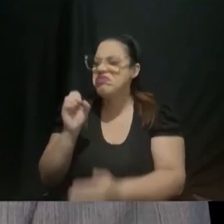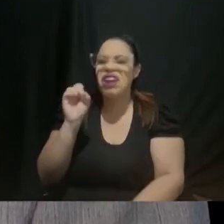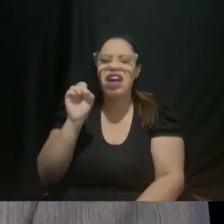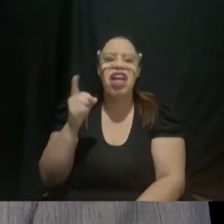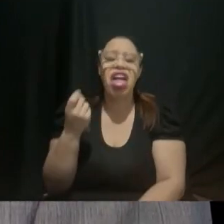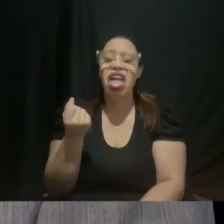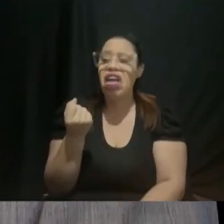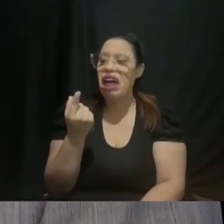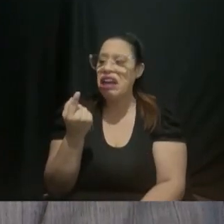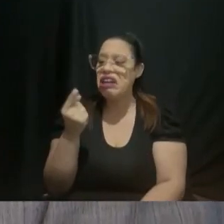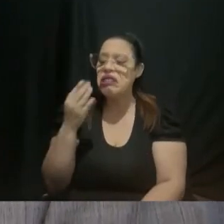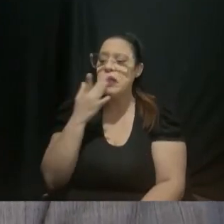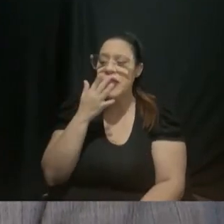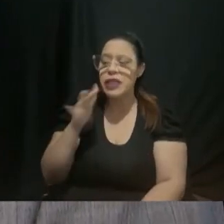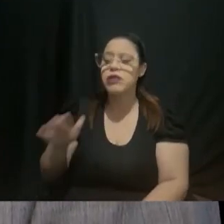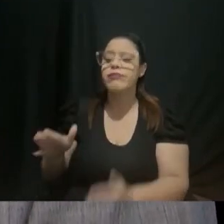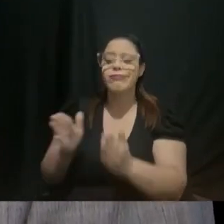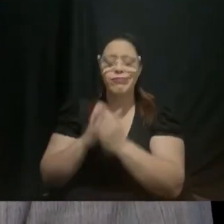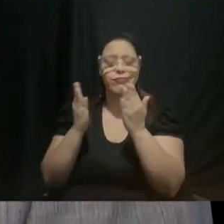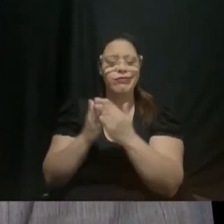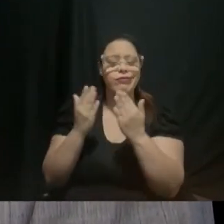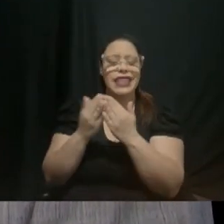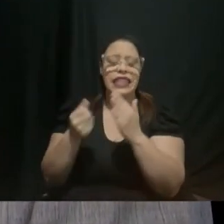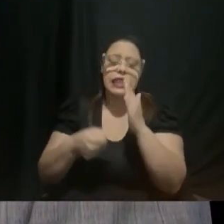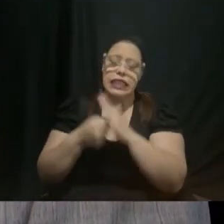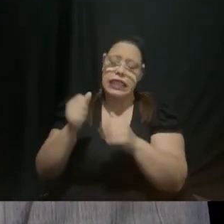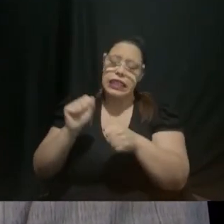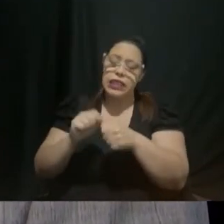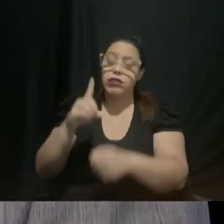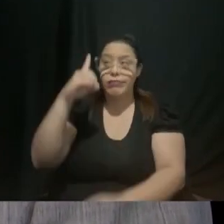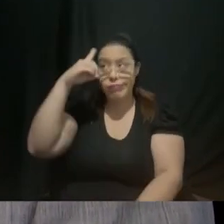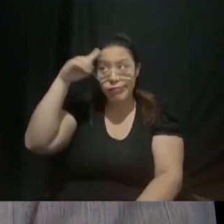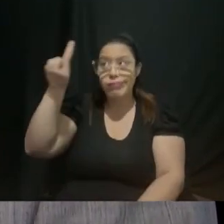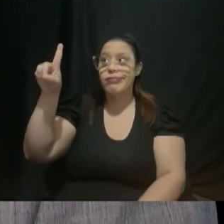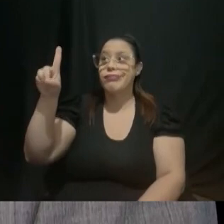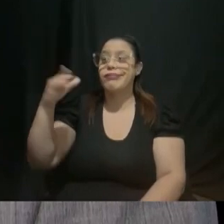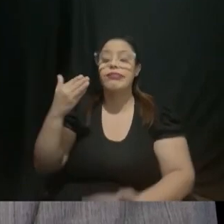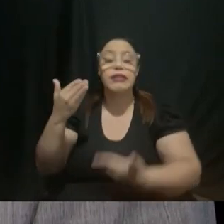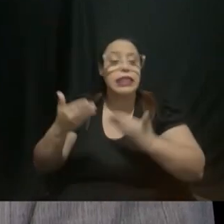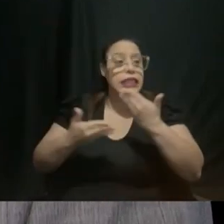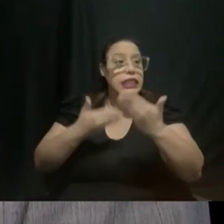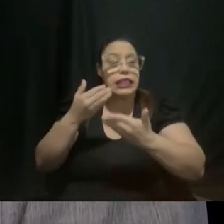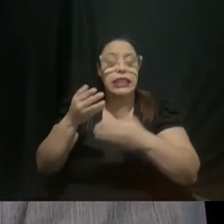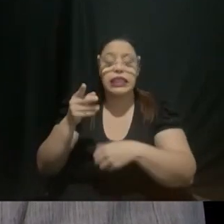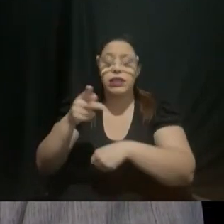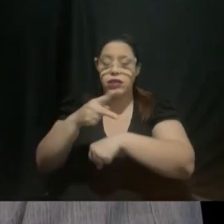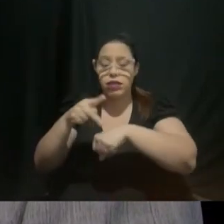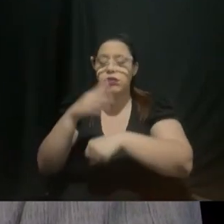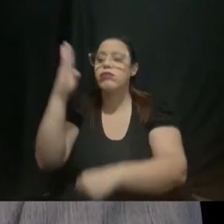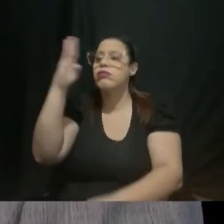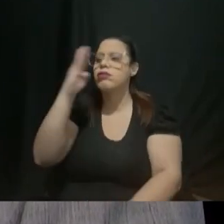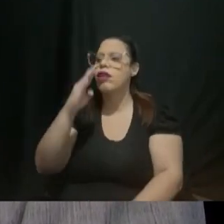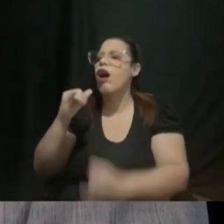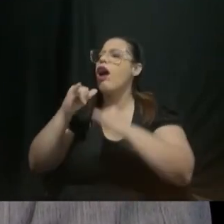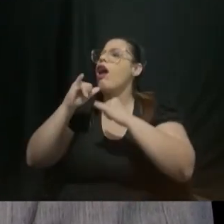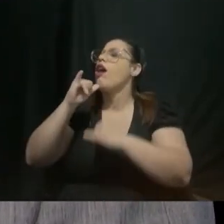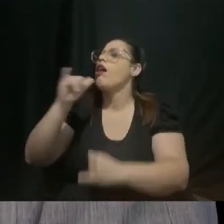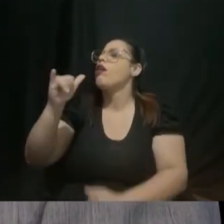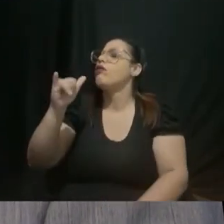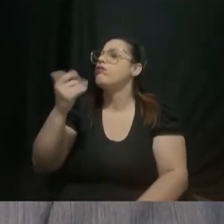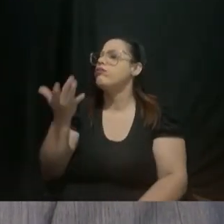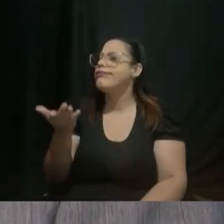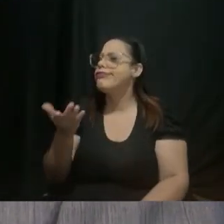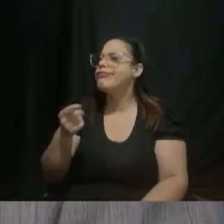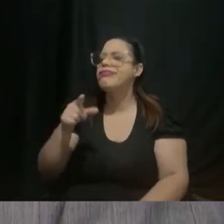pobre faz no dia e cada vez mais o Brasil dá esse exemplo para o mundo nós temos o maior programa de